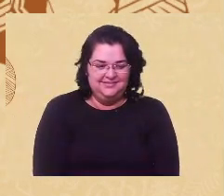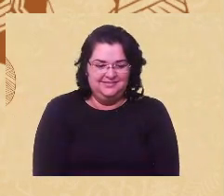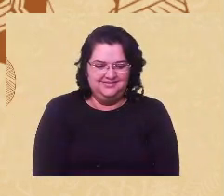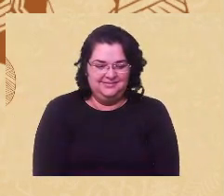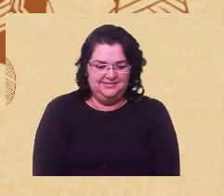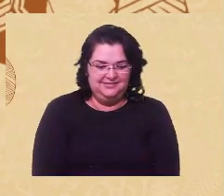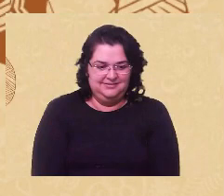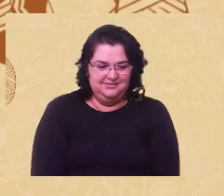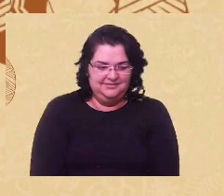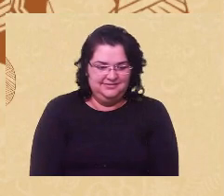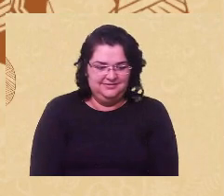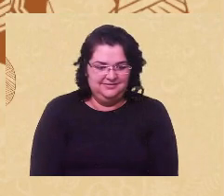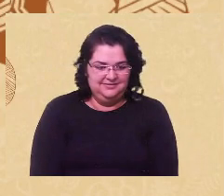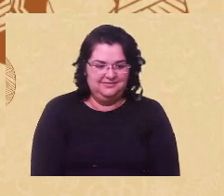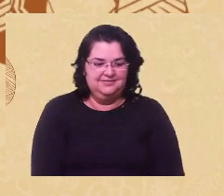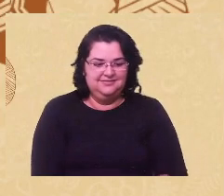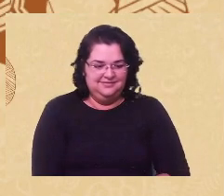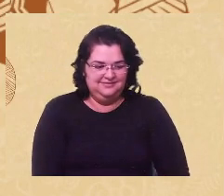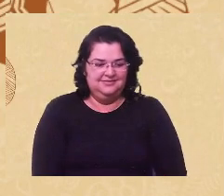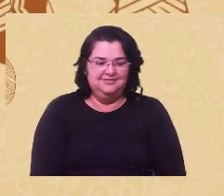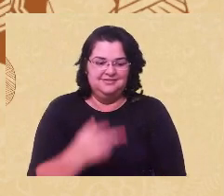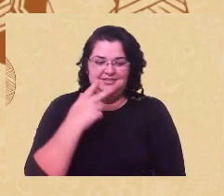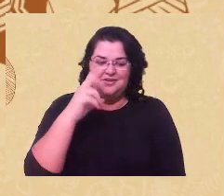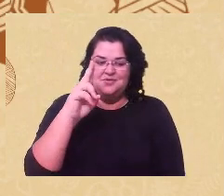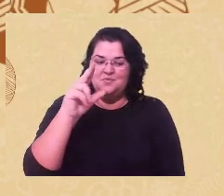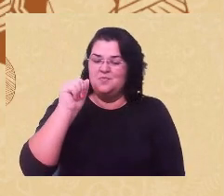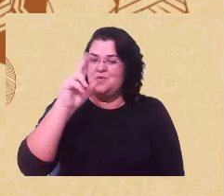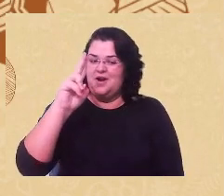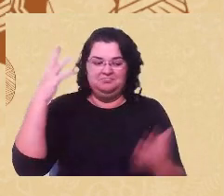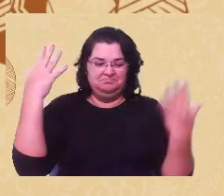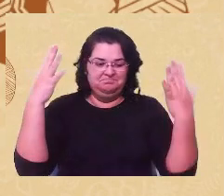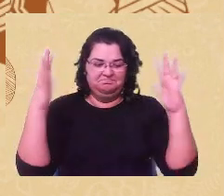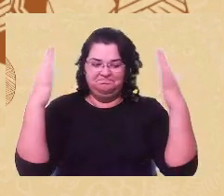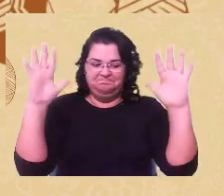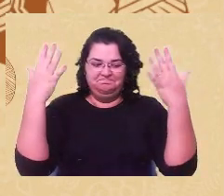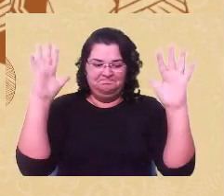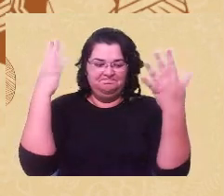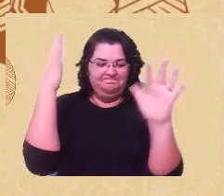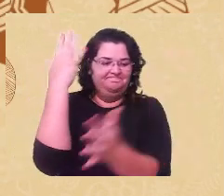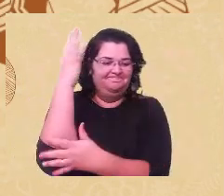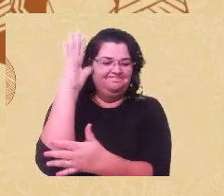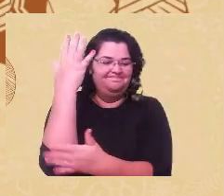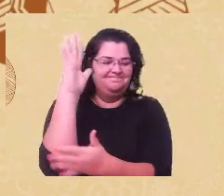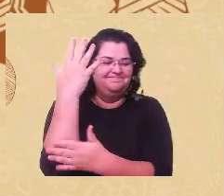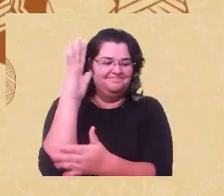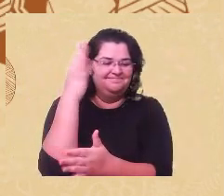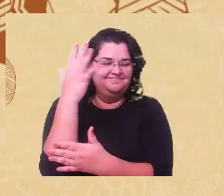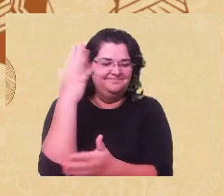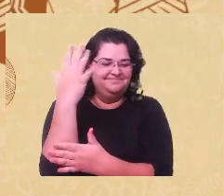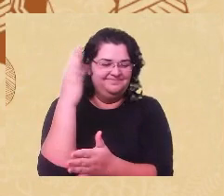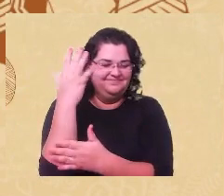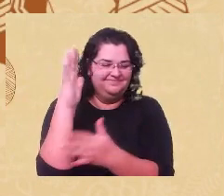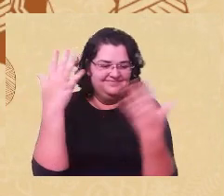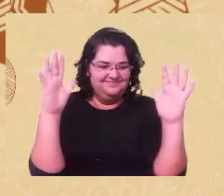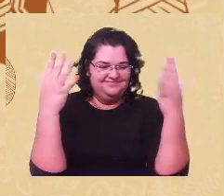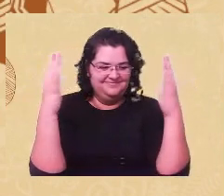Uau! Uau! Quem que falou uau? A Carolina.